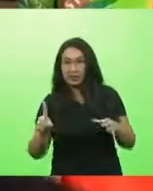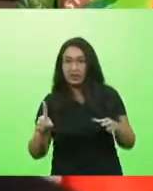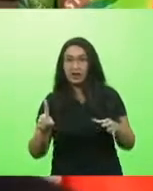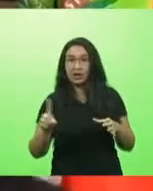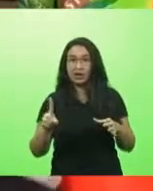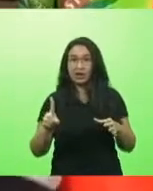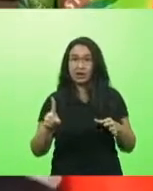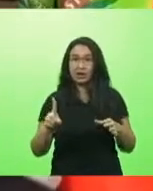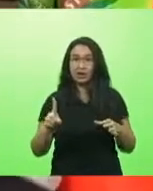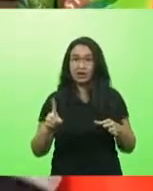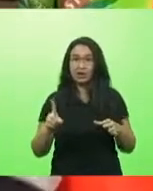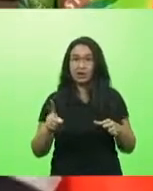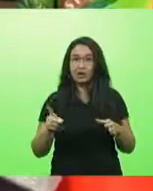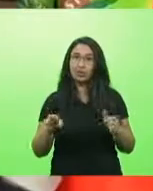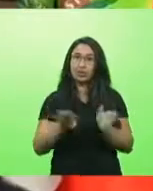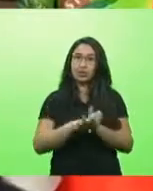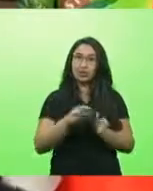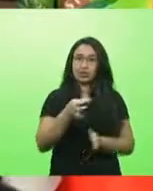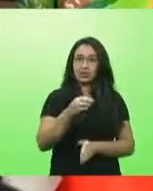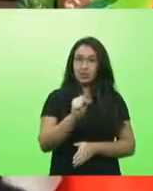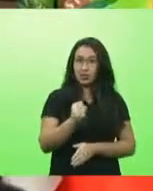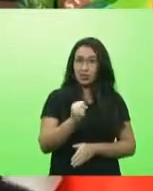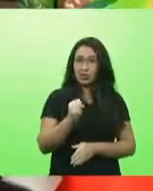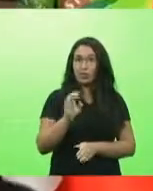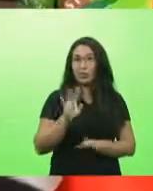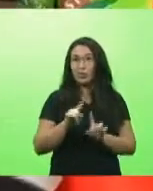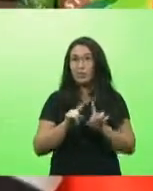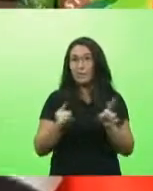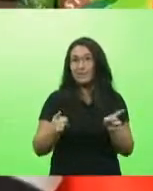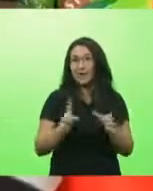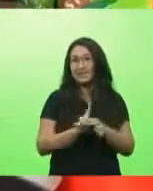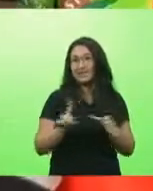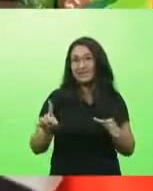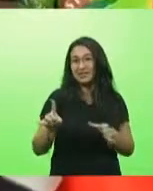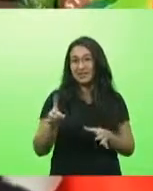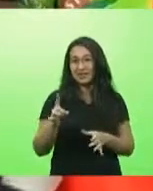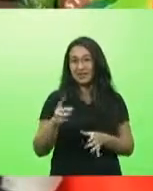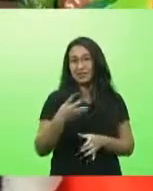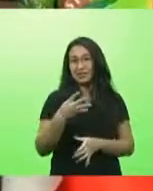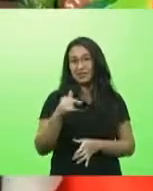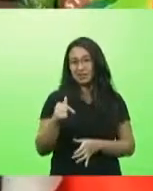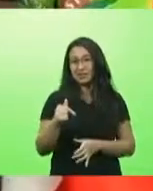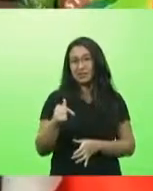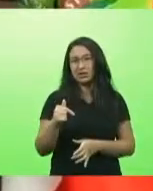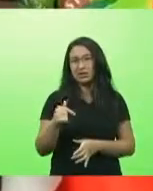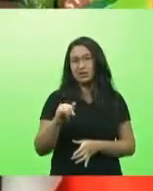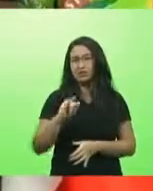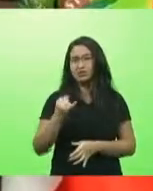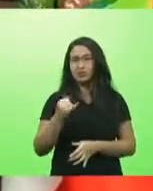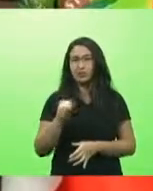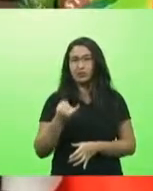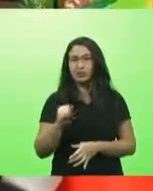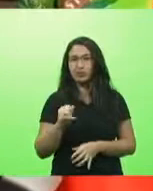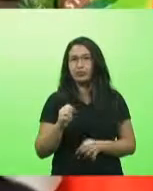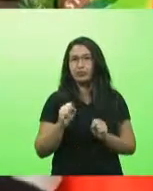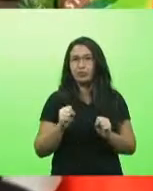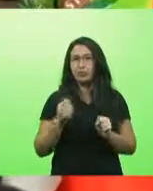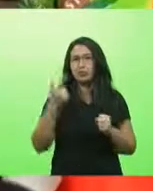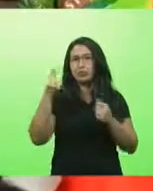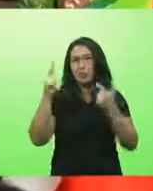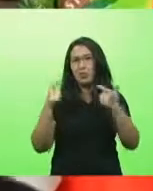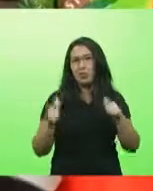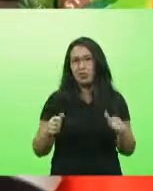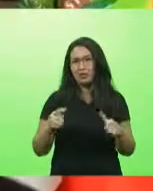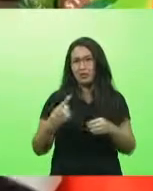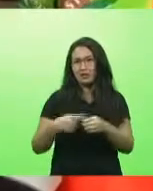saindo 47 Joinville de repente está indo novos 15 ou 16 mas pode ter outras cidades indo para Joinville